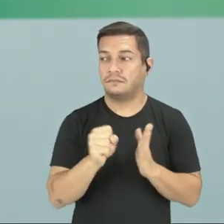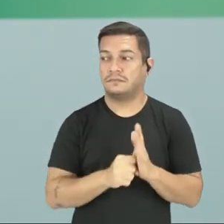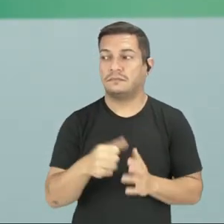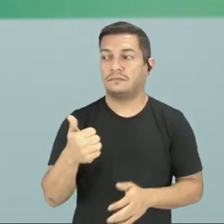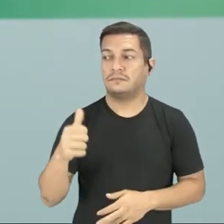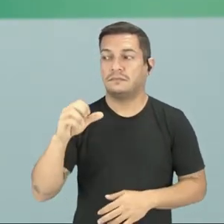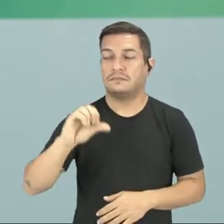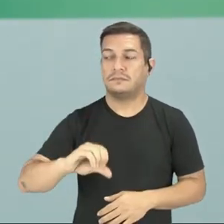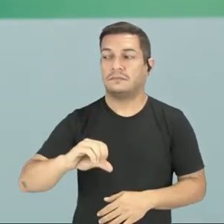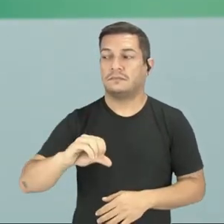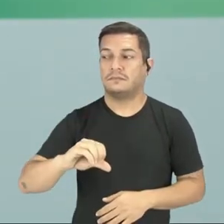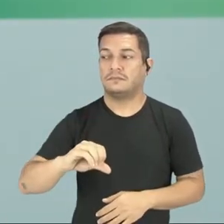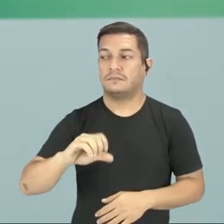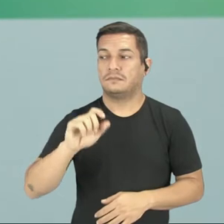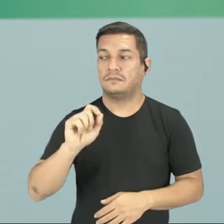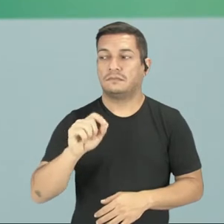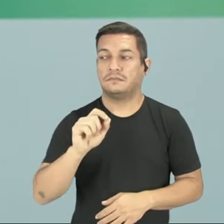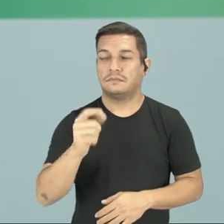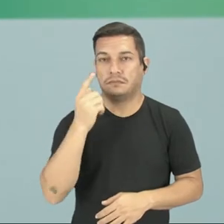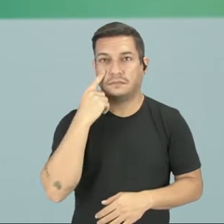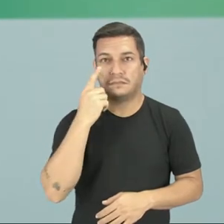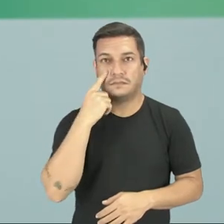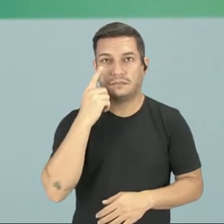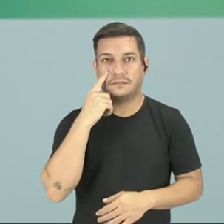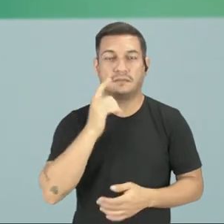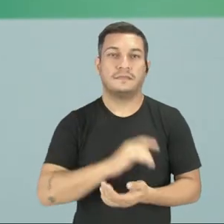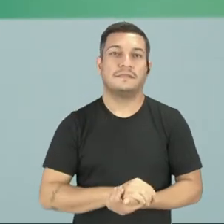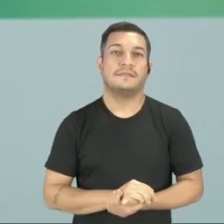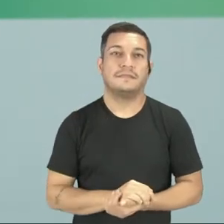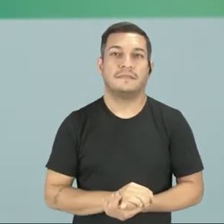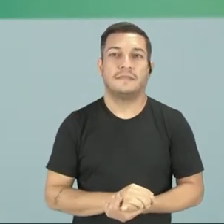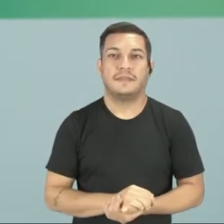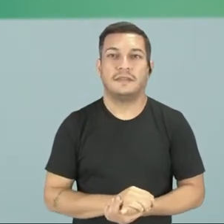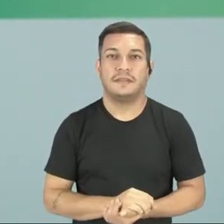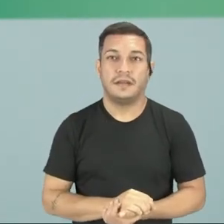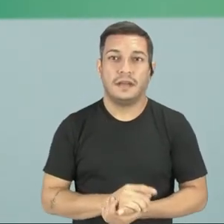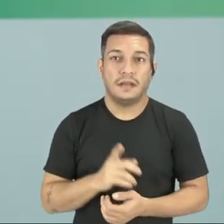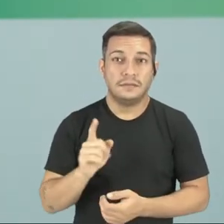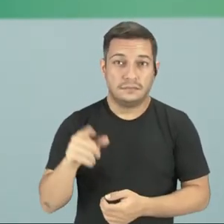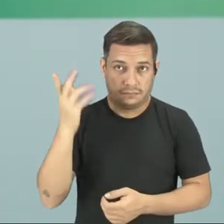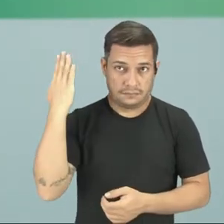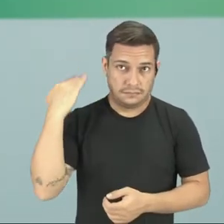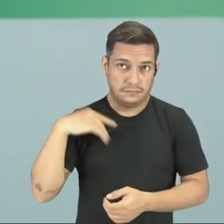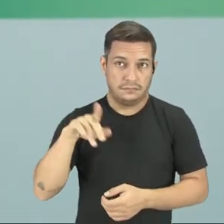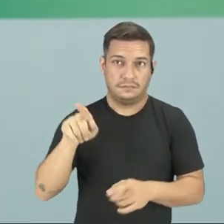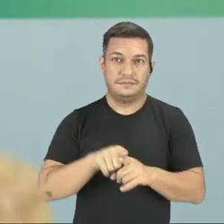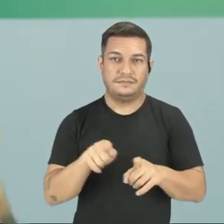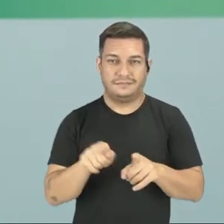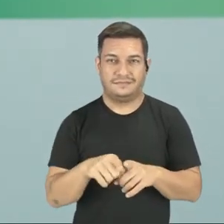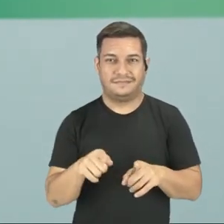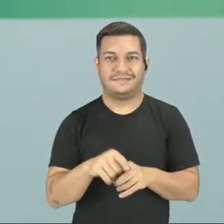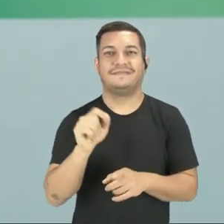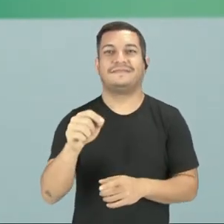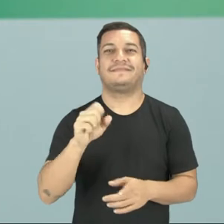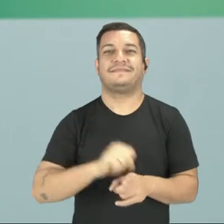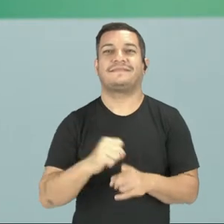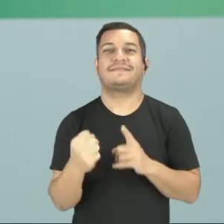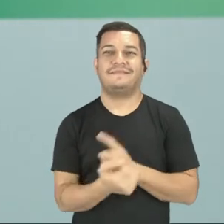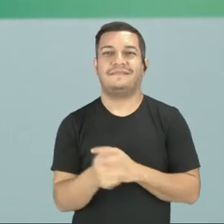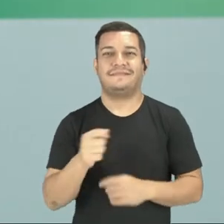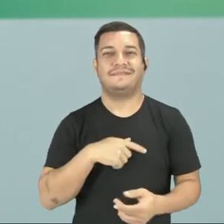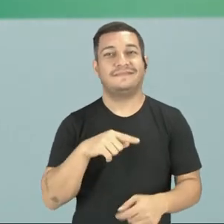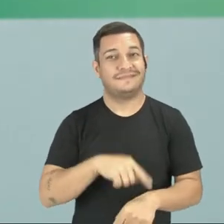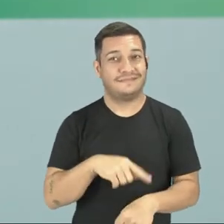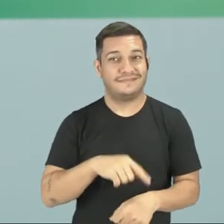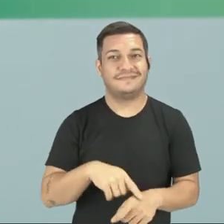impacto do iluminismo. As ideias têm que modificar. Aquele antigo regime já não era mais eficaz para a sociedade daquele